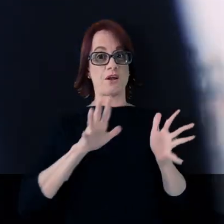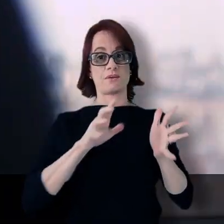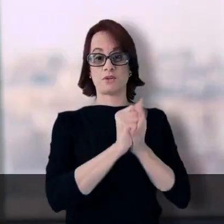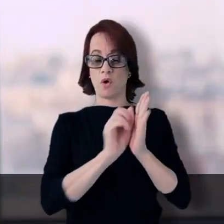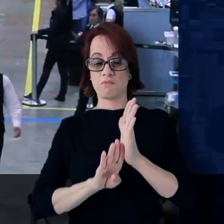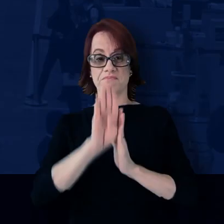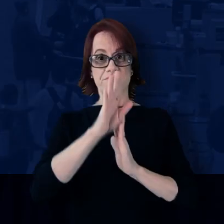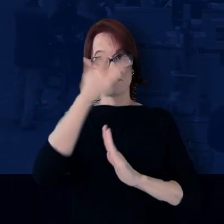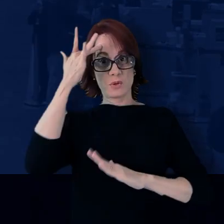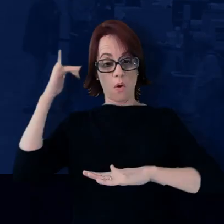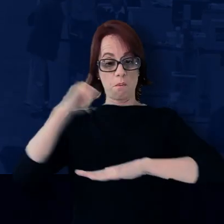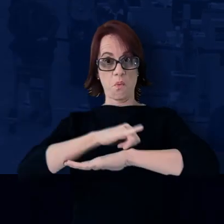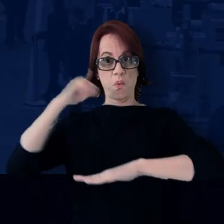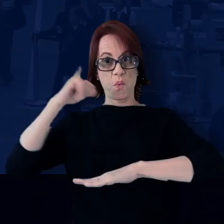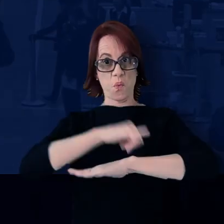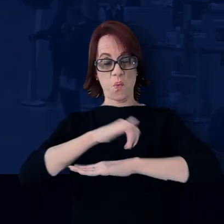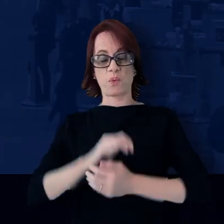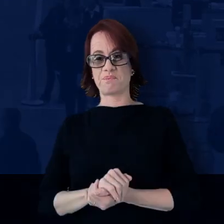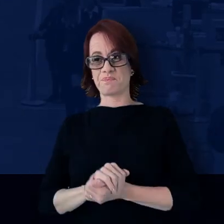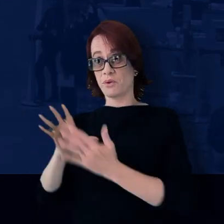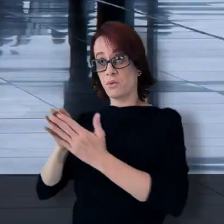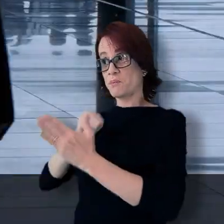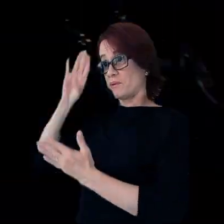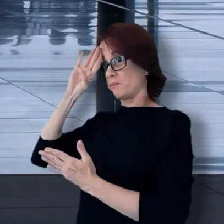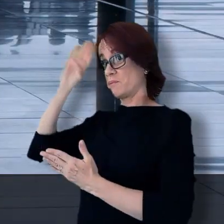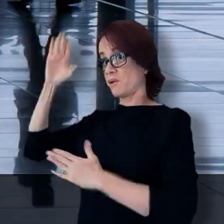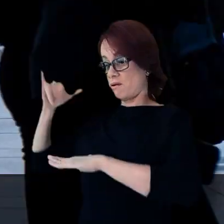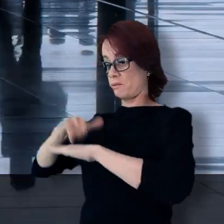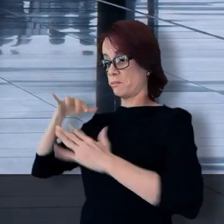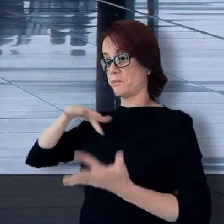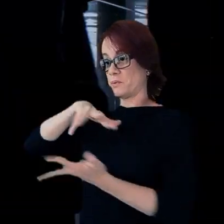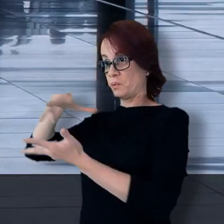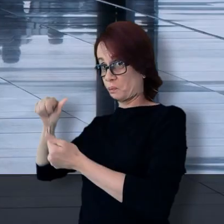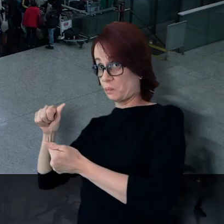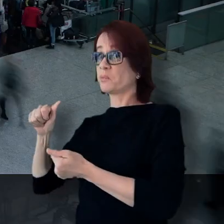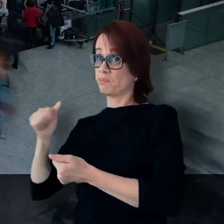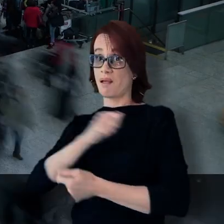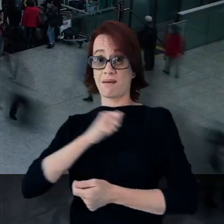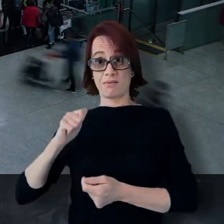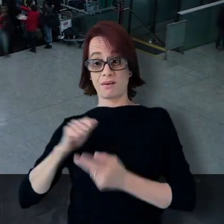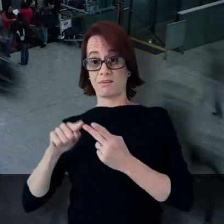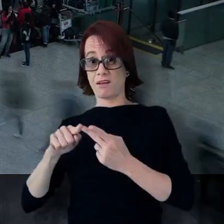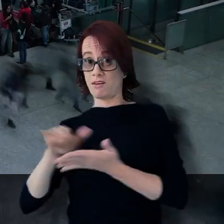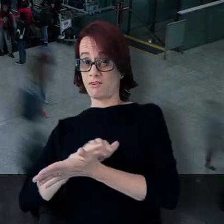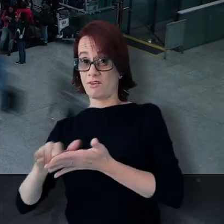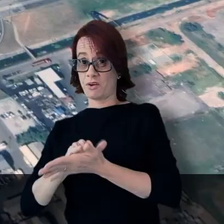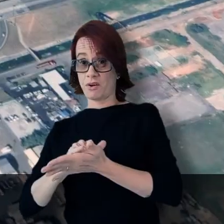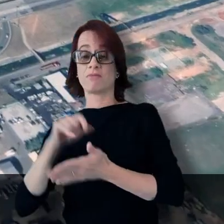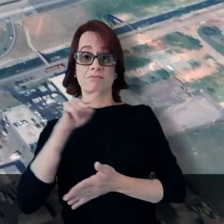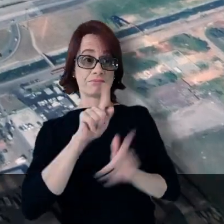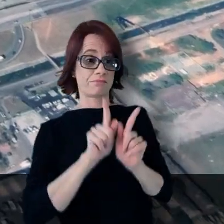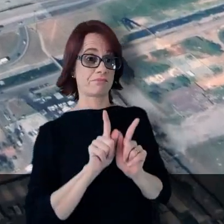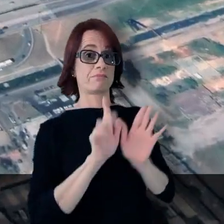Airport registrou o recorde de passageiros transportados. A exemplo dos principais aeroportos do mundo, como Atlanta e Nova York,